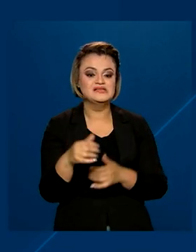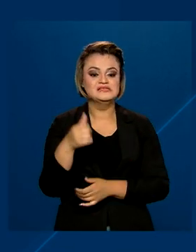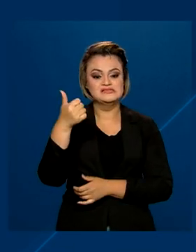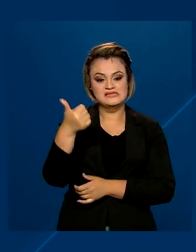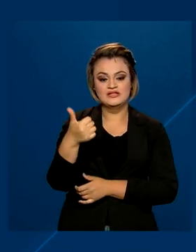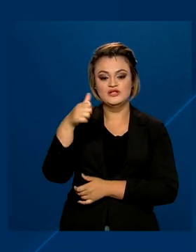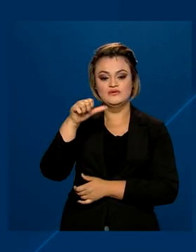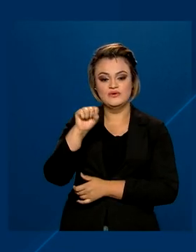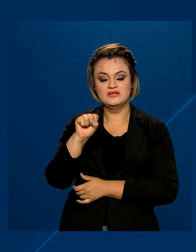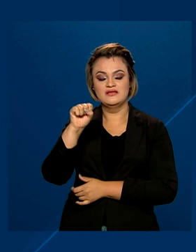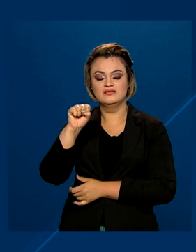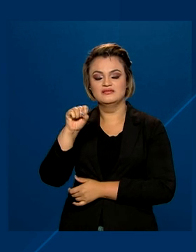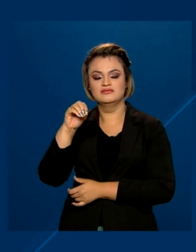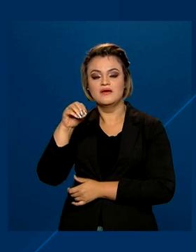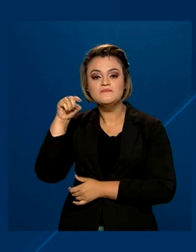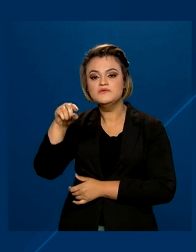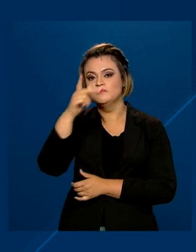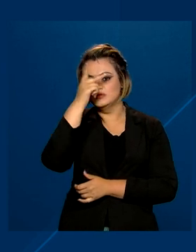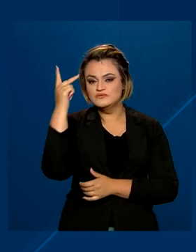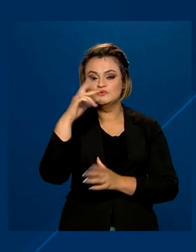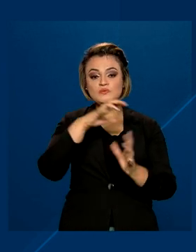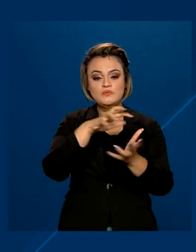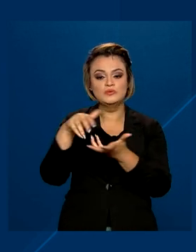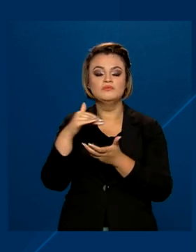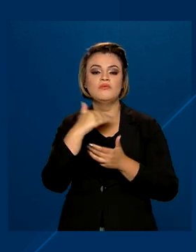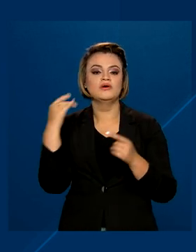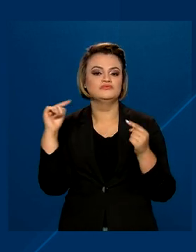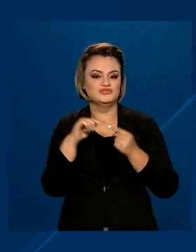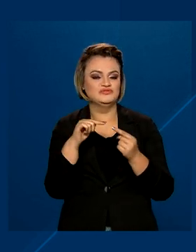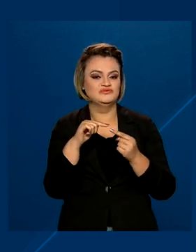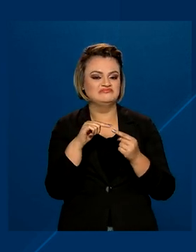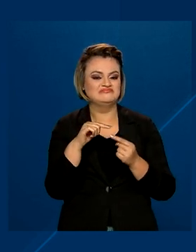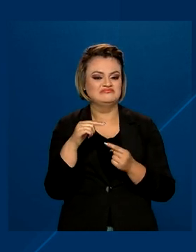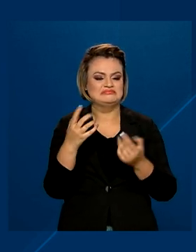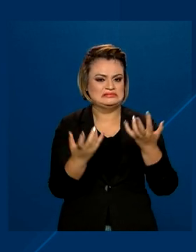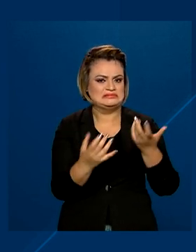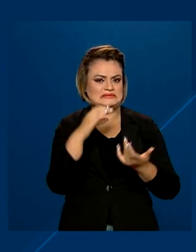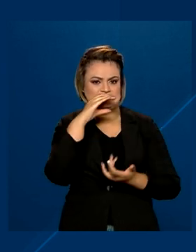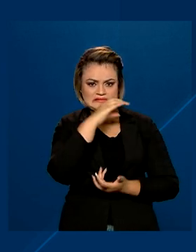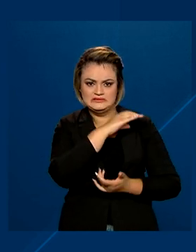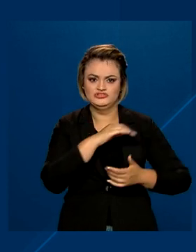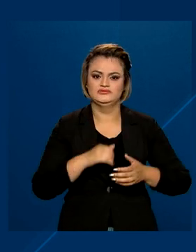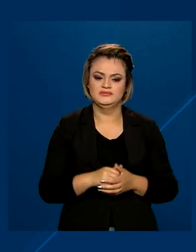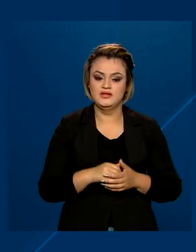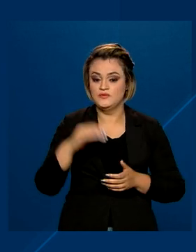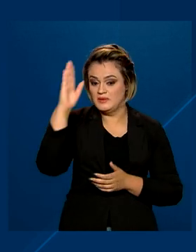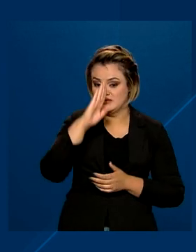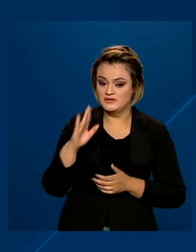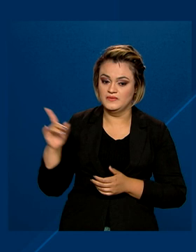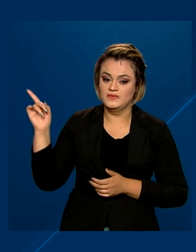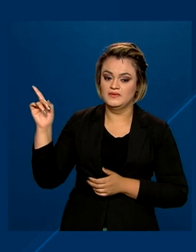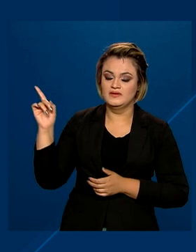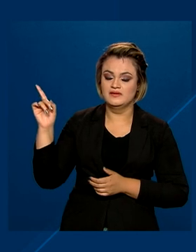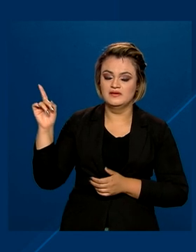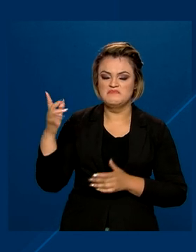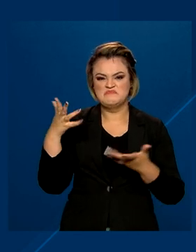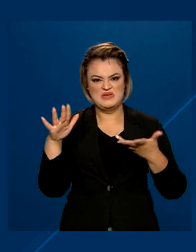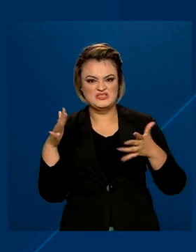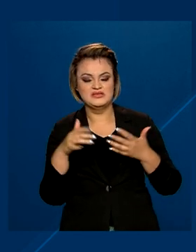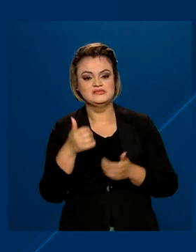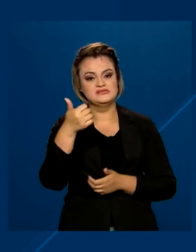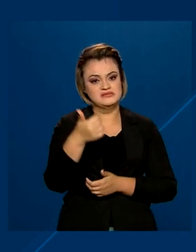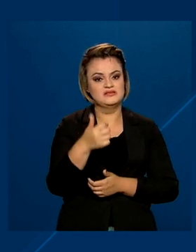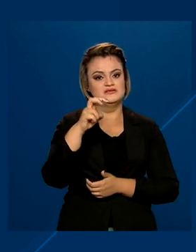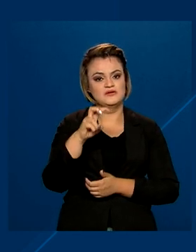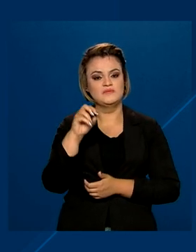180 mil pessoas no mundo morrem por ano por causa de queimaduras. No Brasil, são registradas, em média,